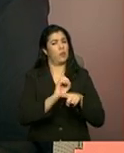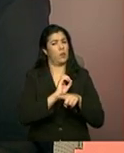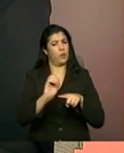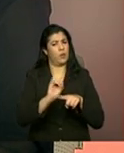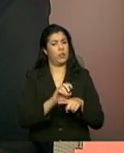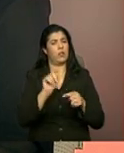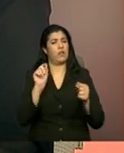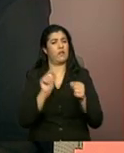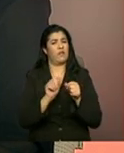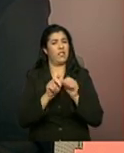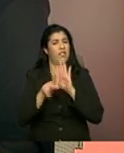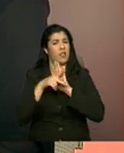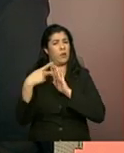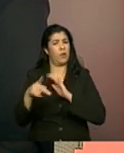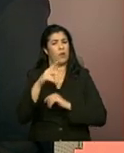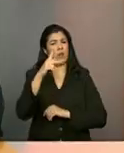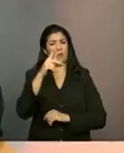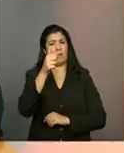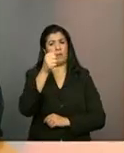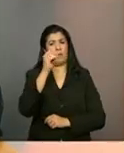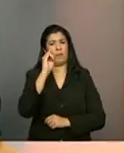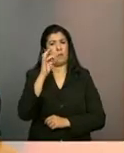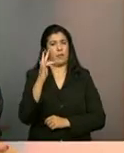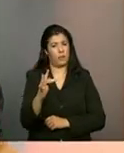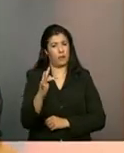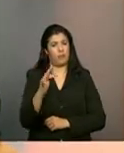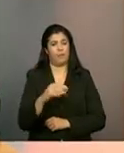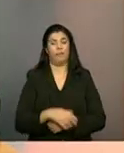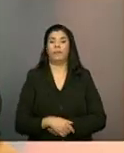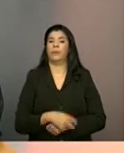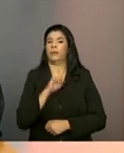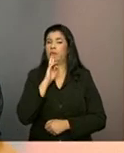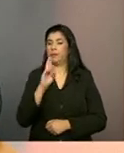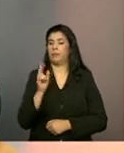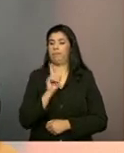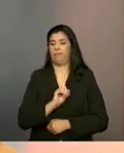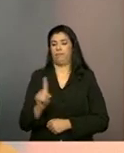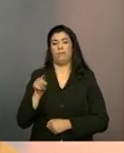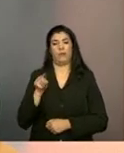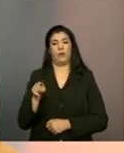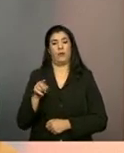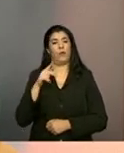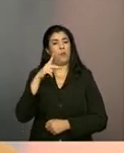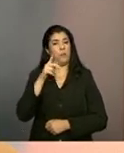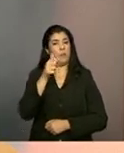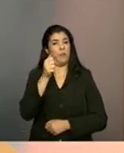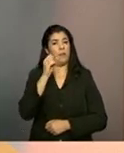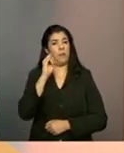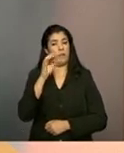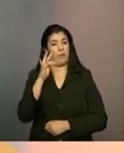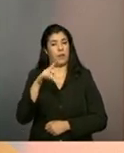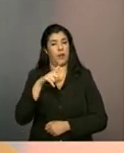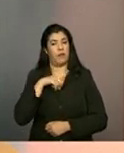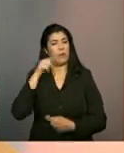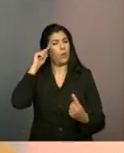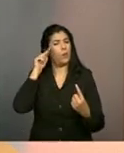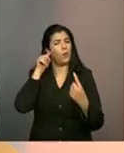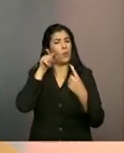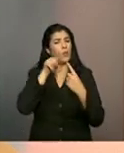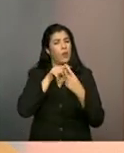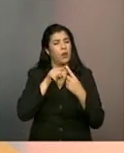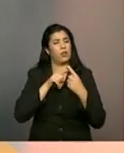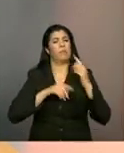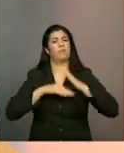realizadas no PAIF? Não. O PAIF, ele tem os seus objetivos, a sua